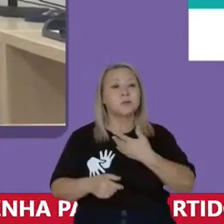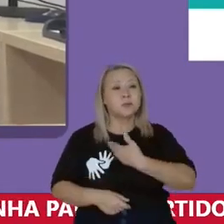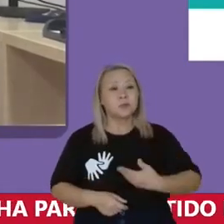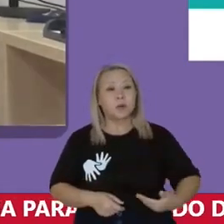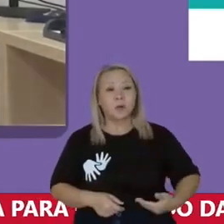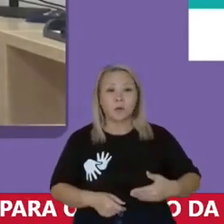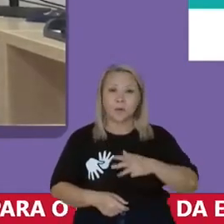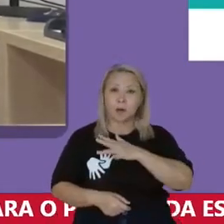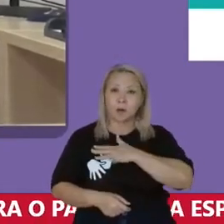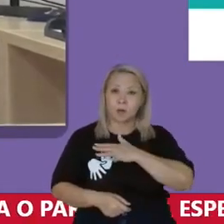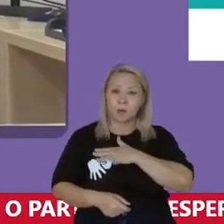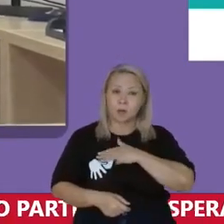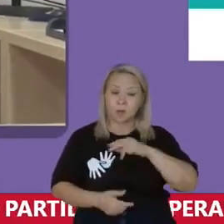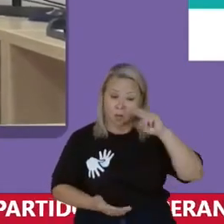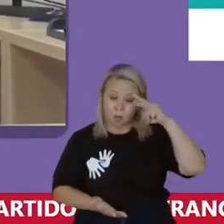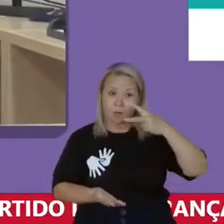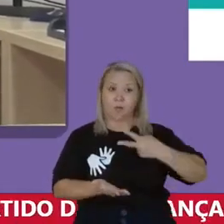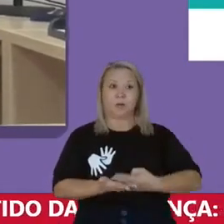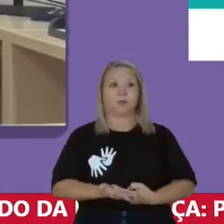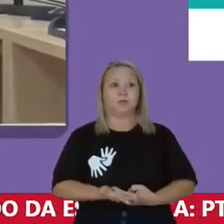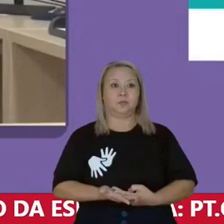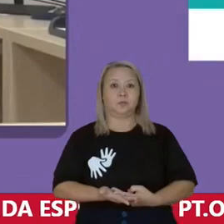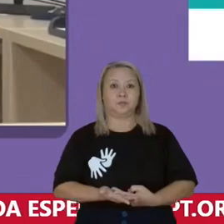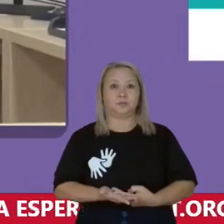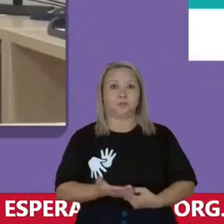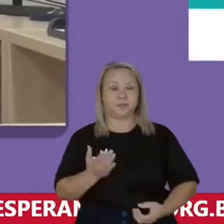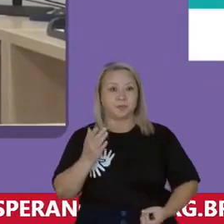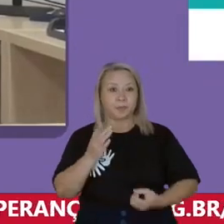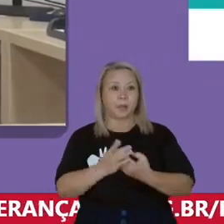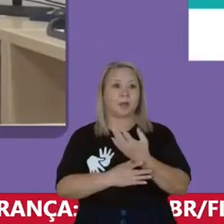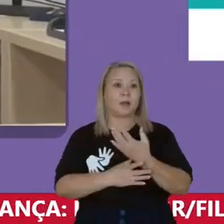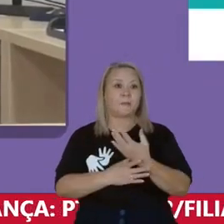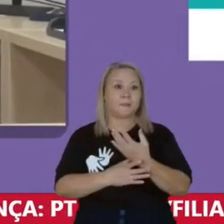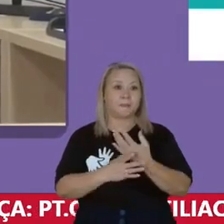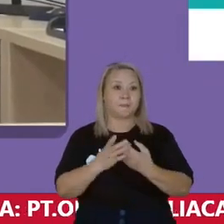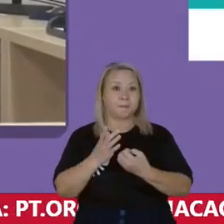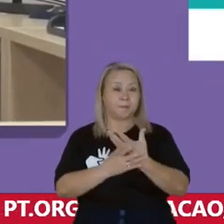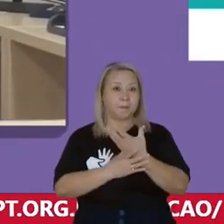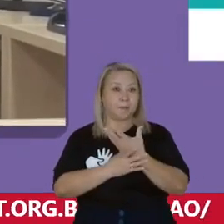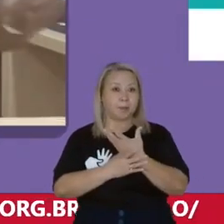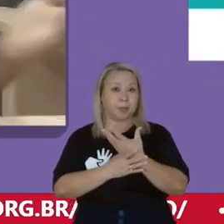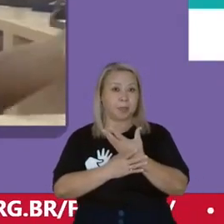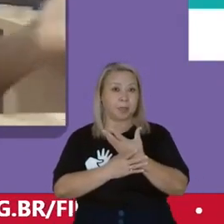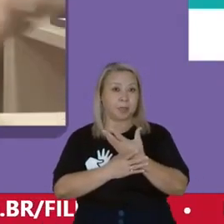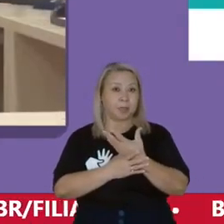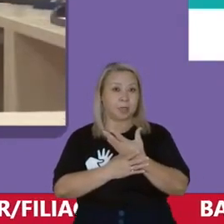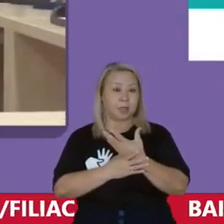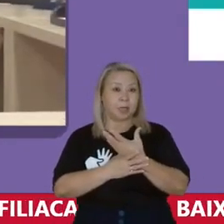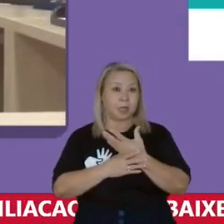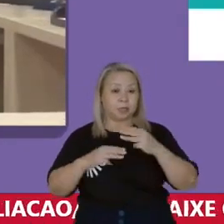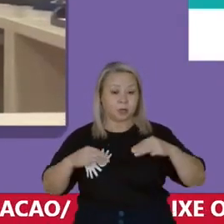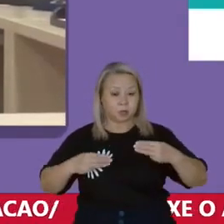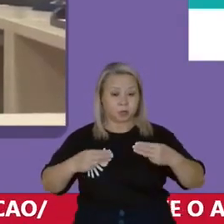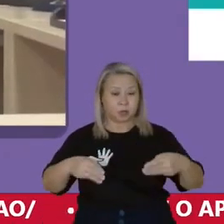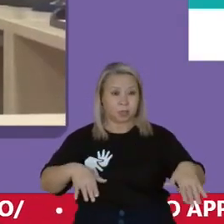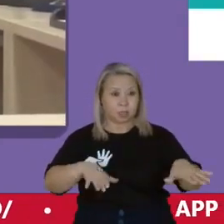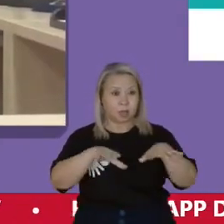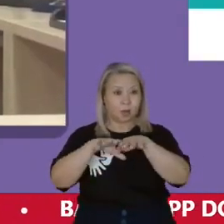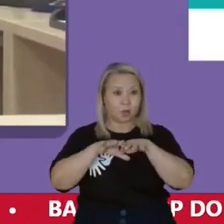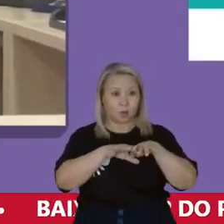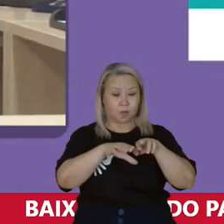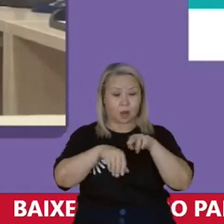Lula Com reconhecimento na criação Que foi do Ministério da Igualdade